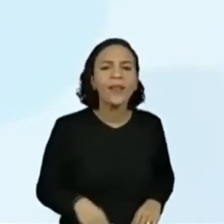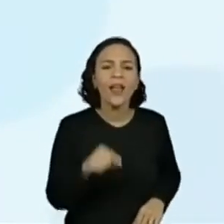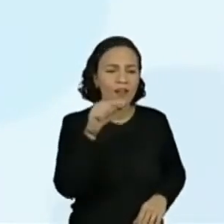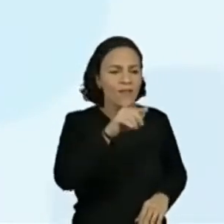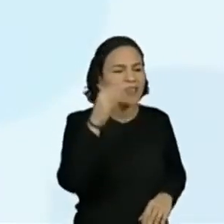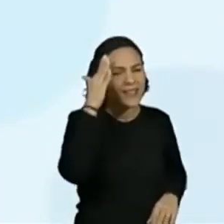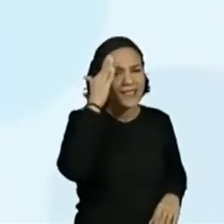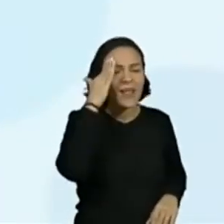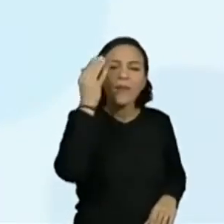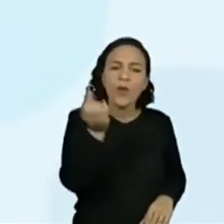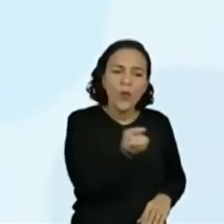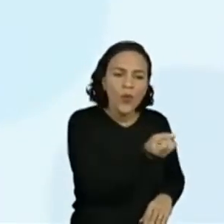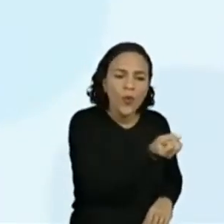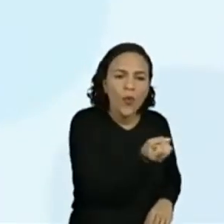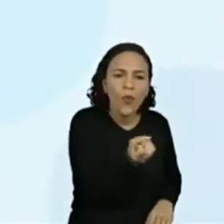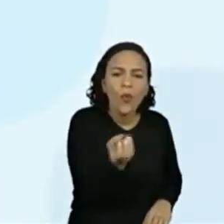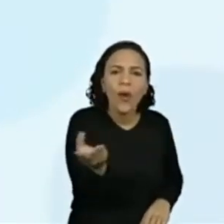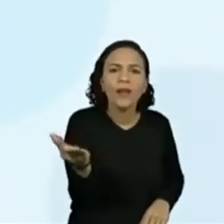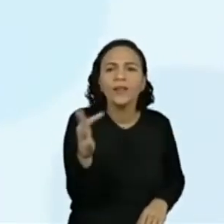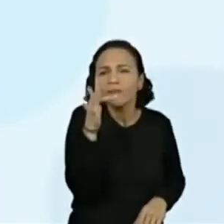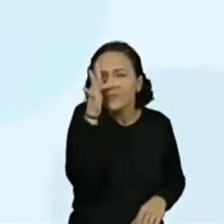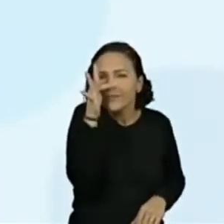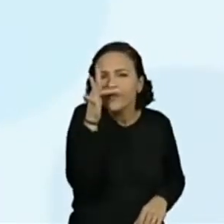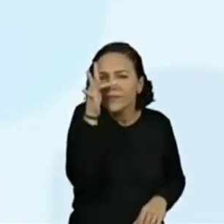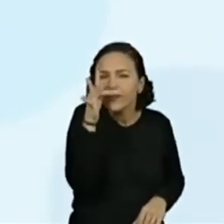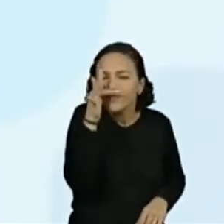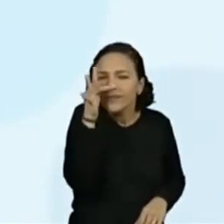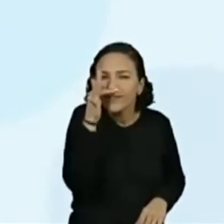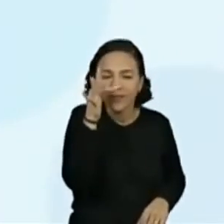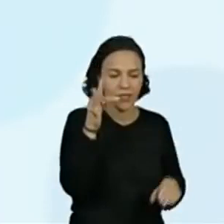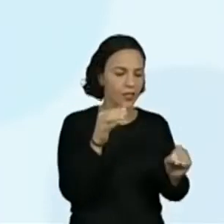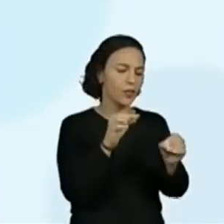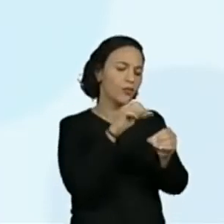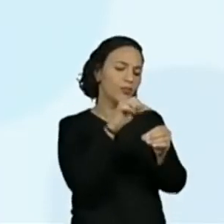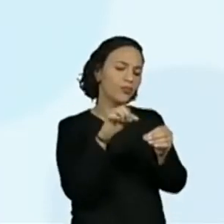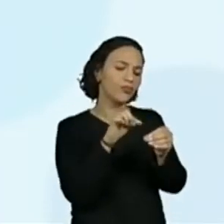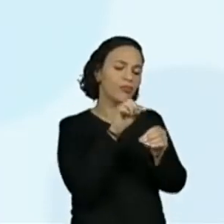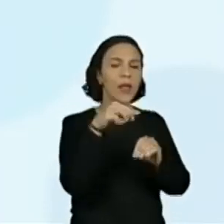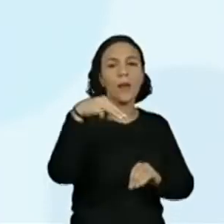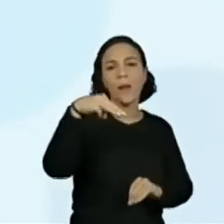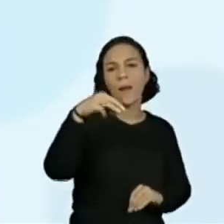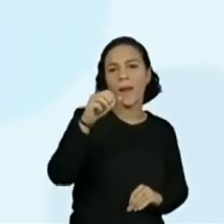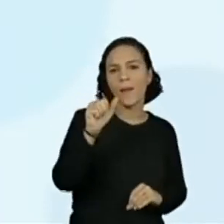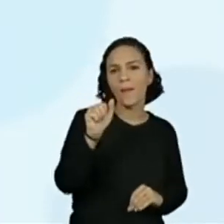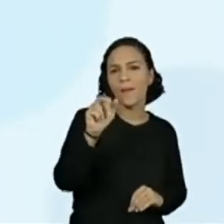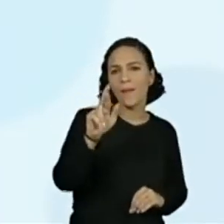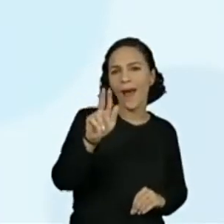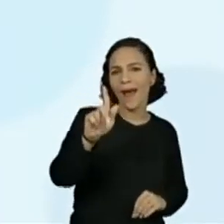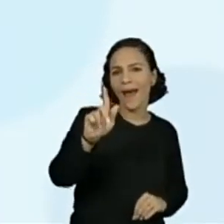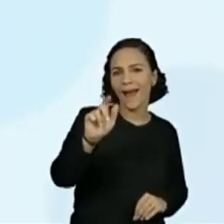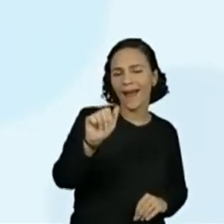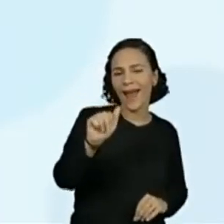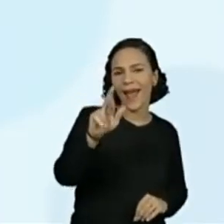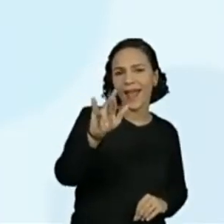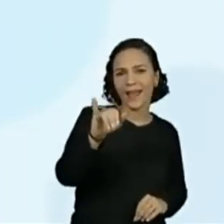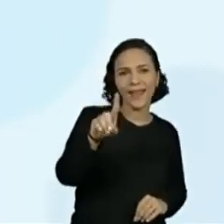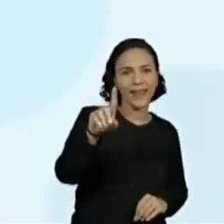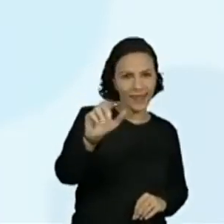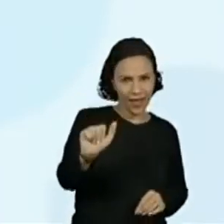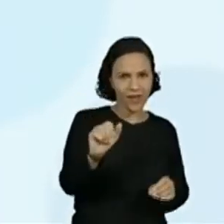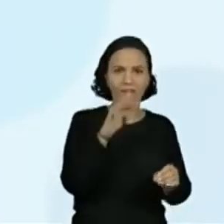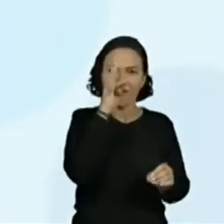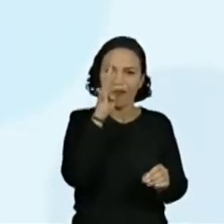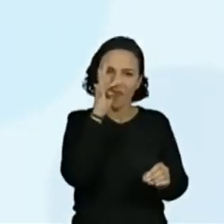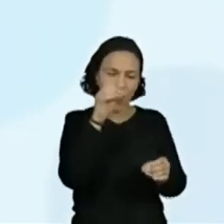margaridas são necessárias para completar uma dúzia. Hum, que palavra diferente, professora?